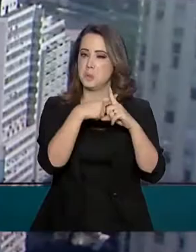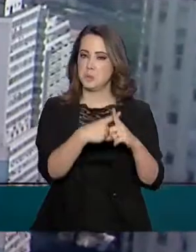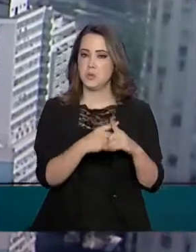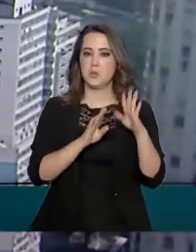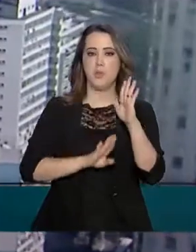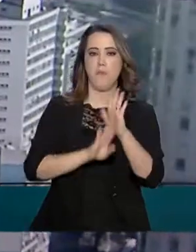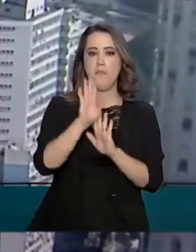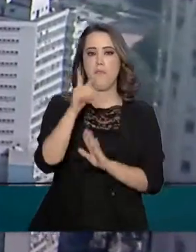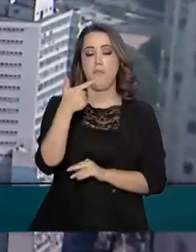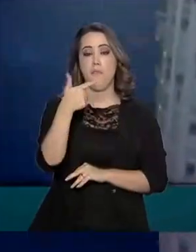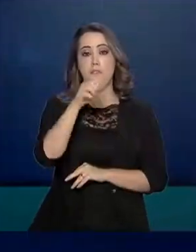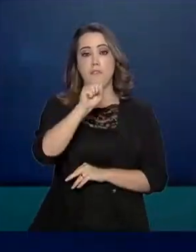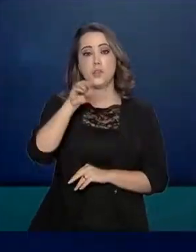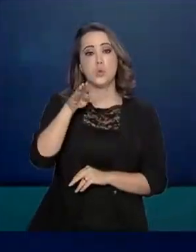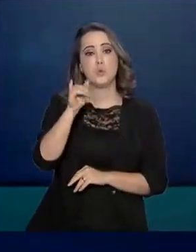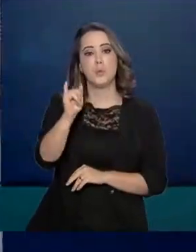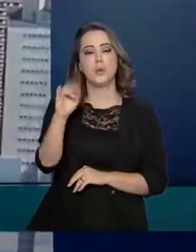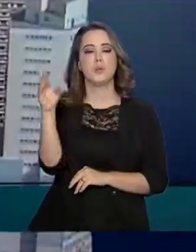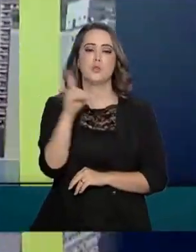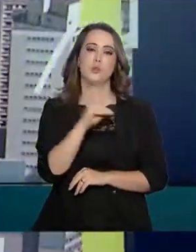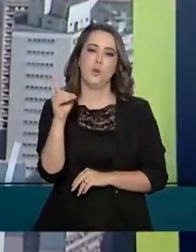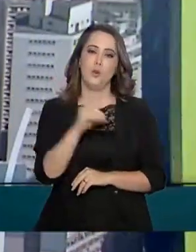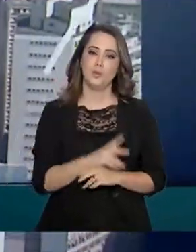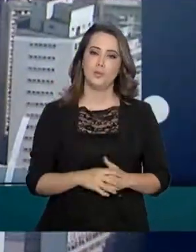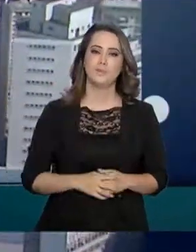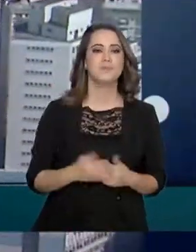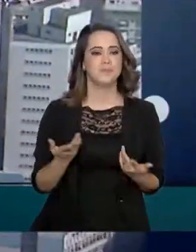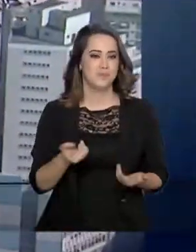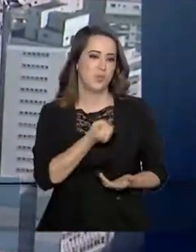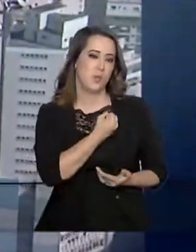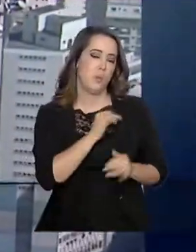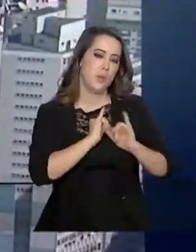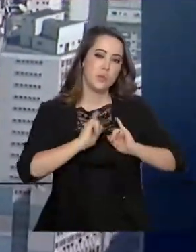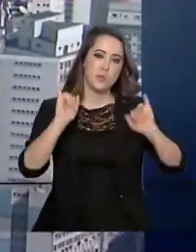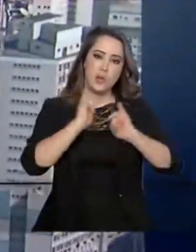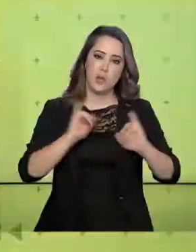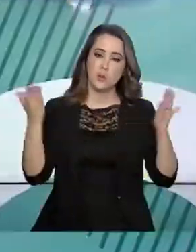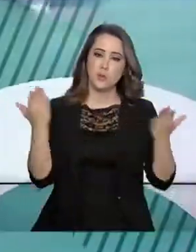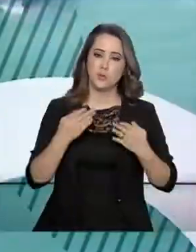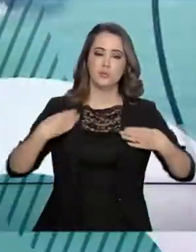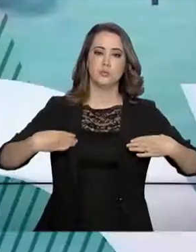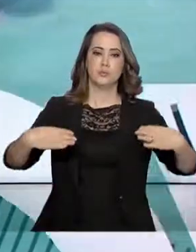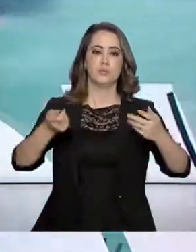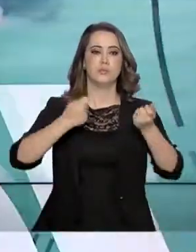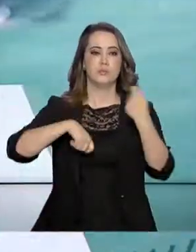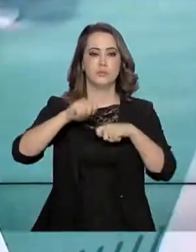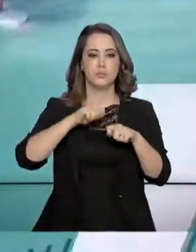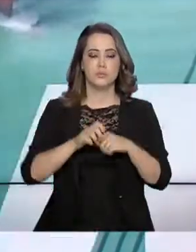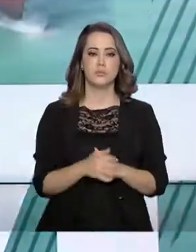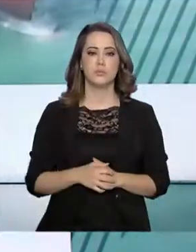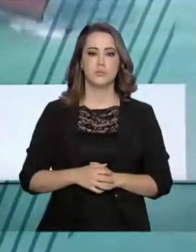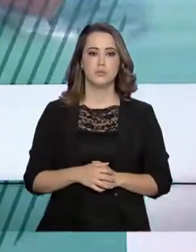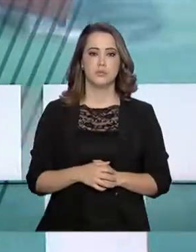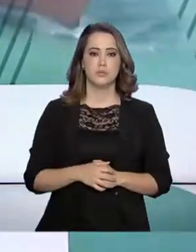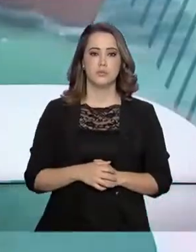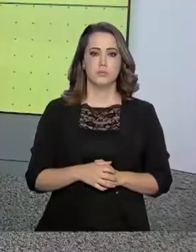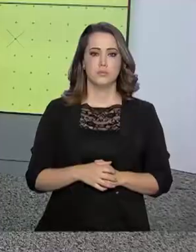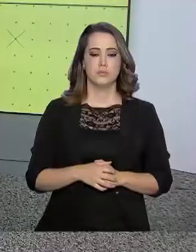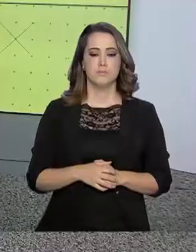supera US 28 bilhões. Os dados foram divulgados hoje pelo Ministério da Economia.